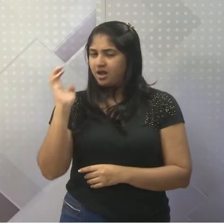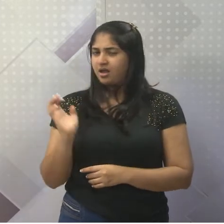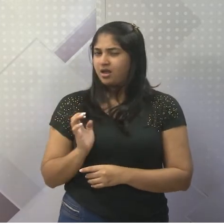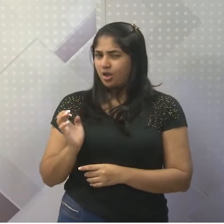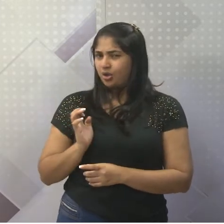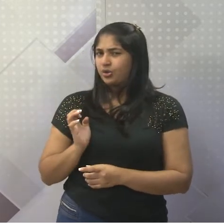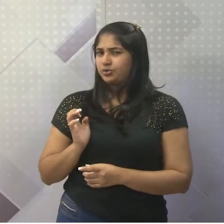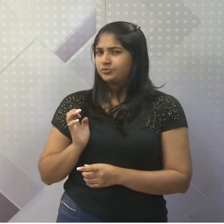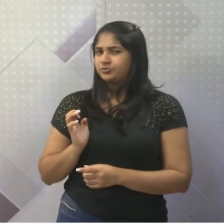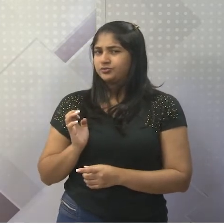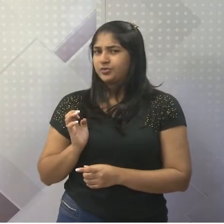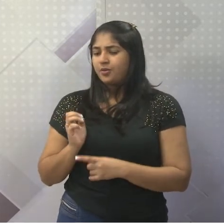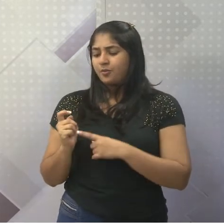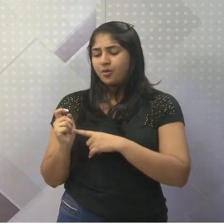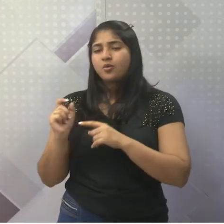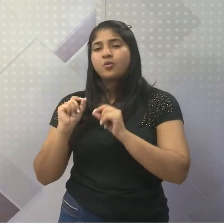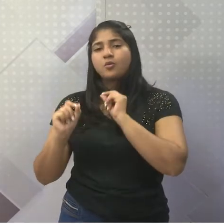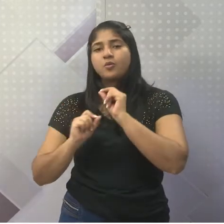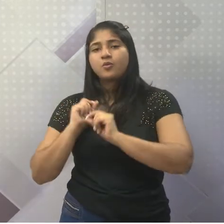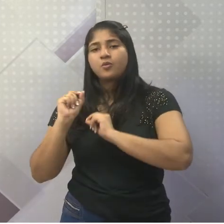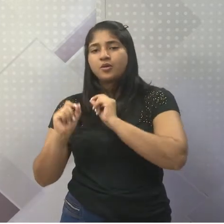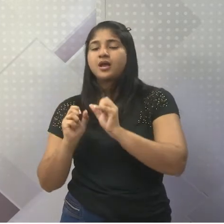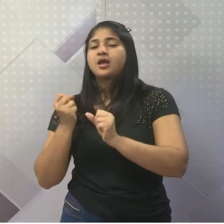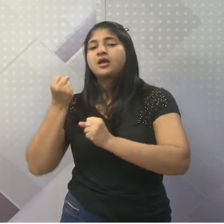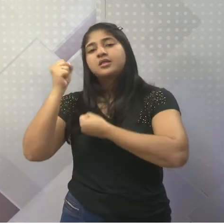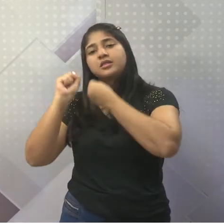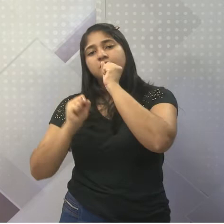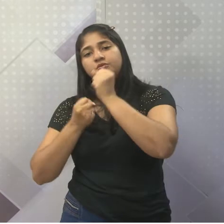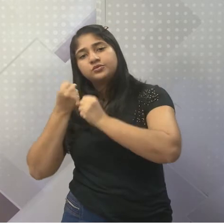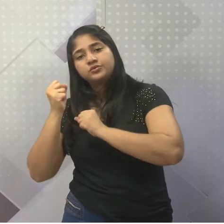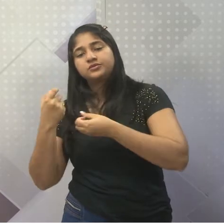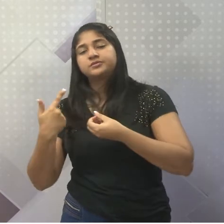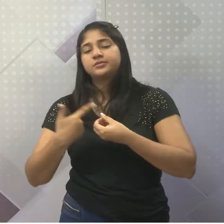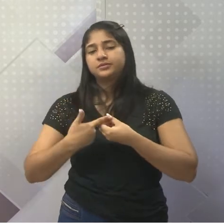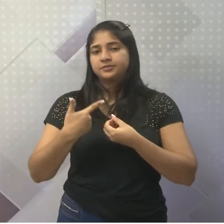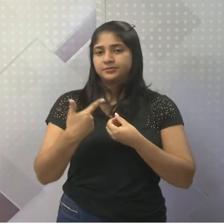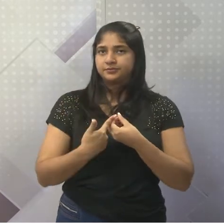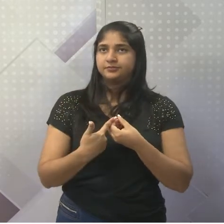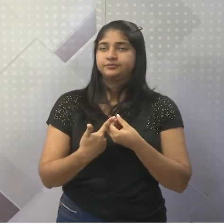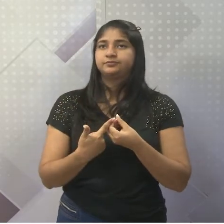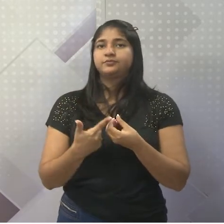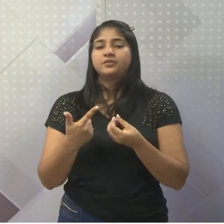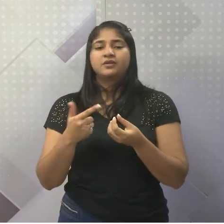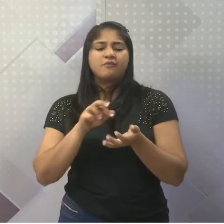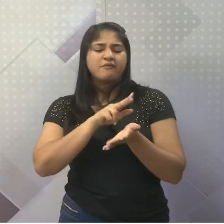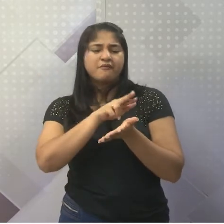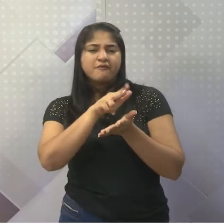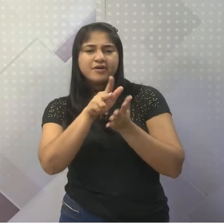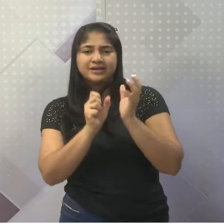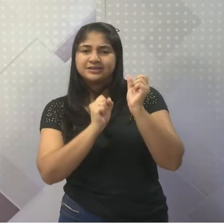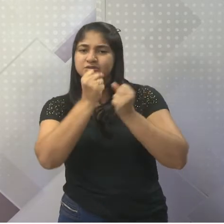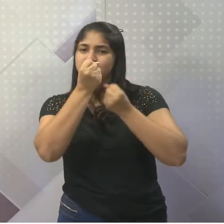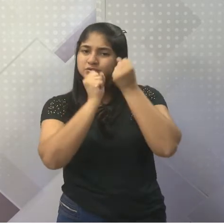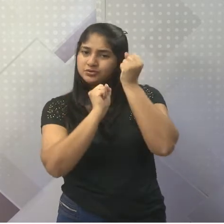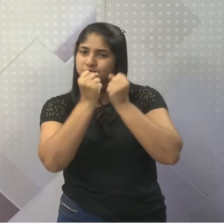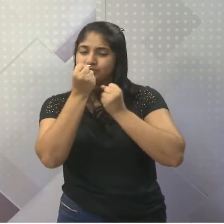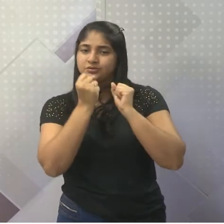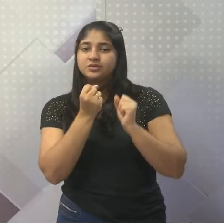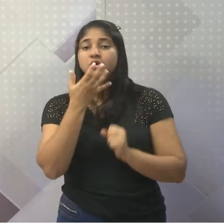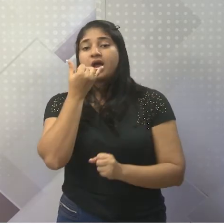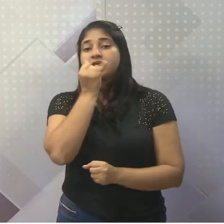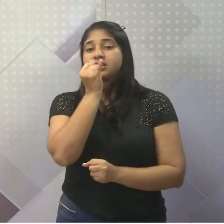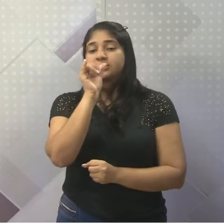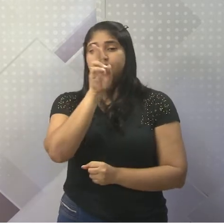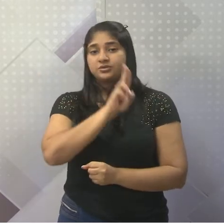em metalúrgica, na indústria petroquímica, entre outros, as principais fontes de energia